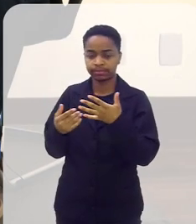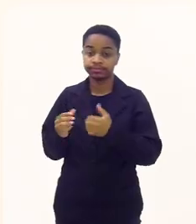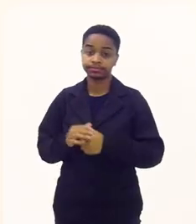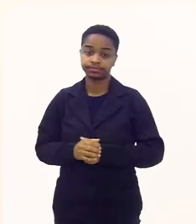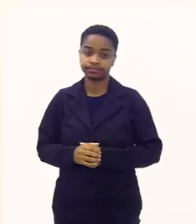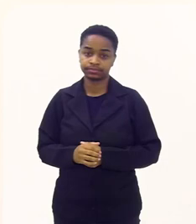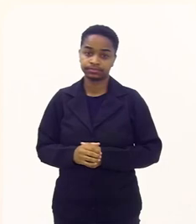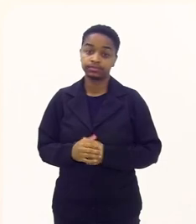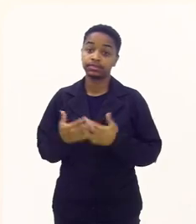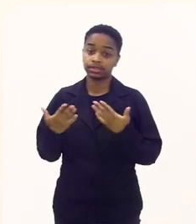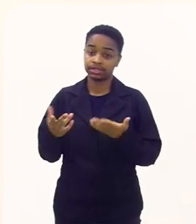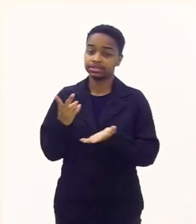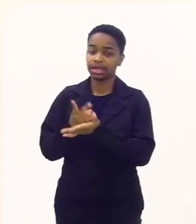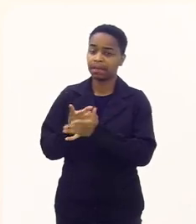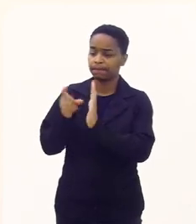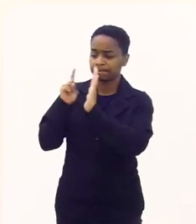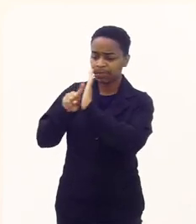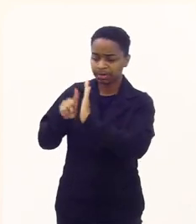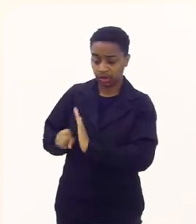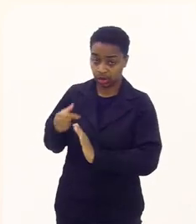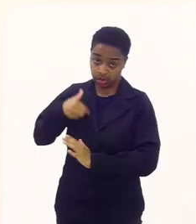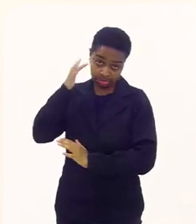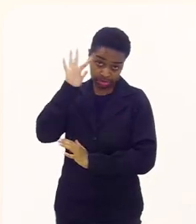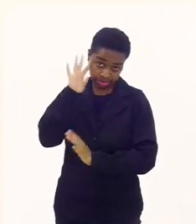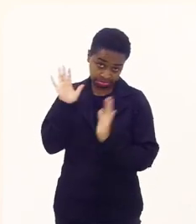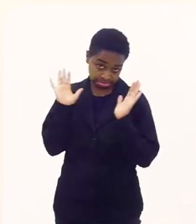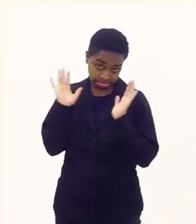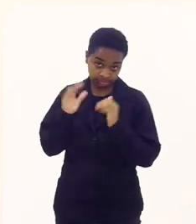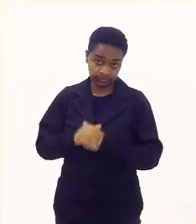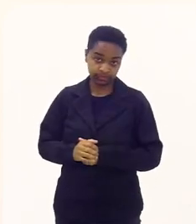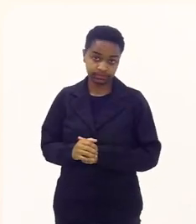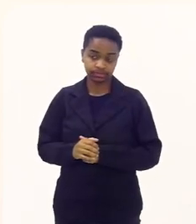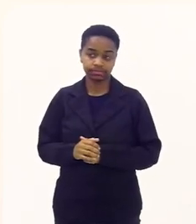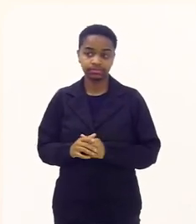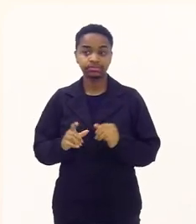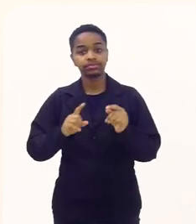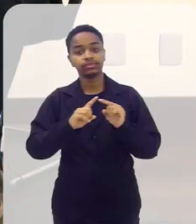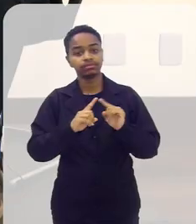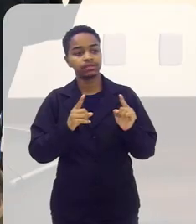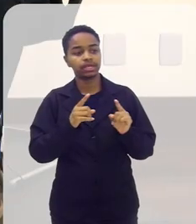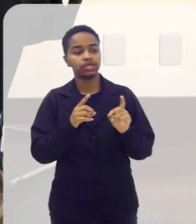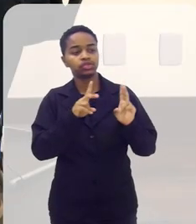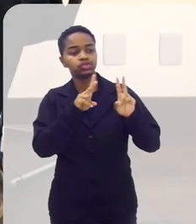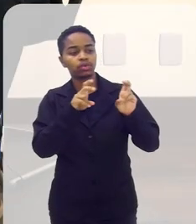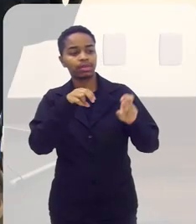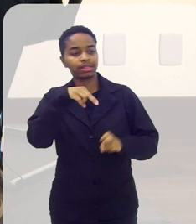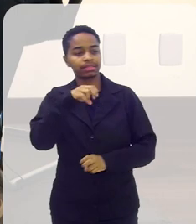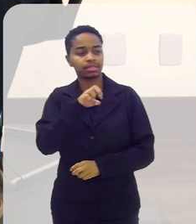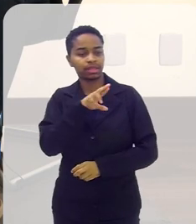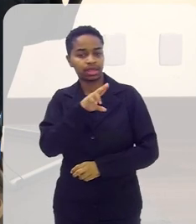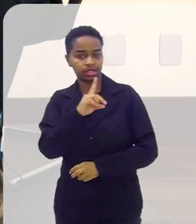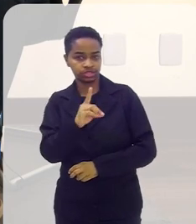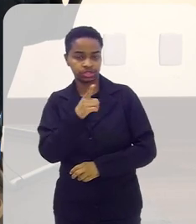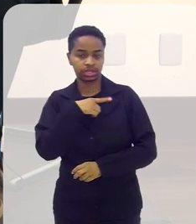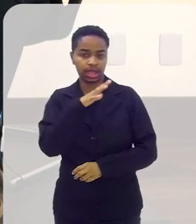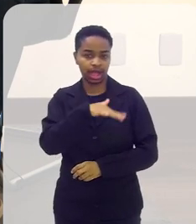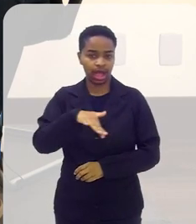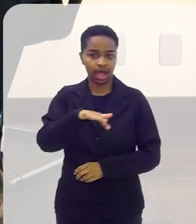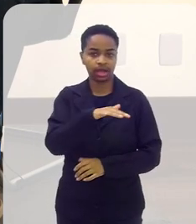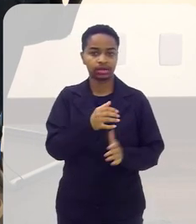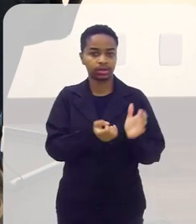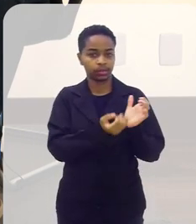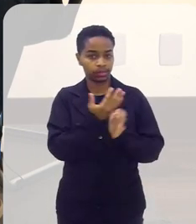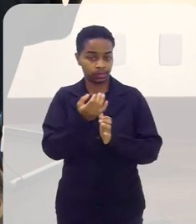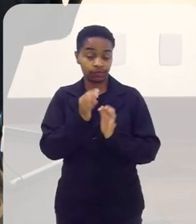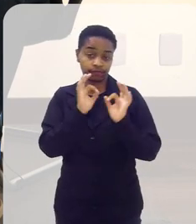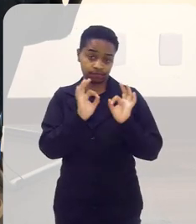eletrônica tem que saber matemática tem que saber eu imagino que sim né essa base de questão do nerd a parte de programação